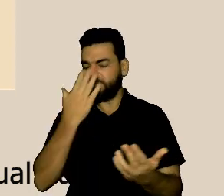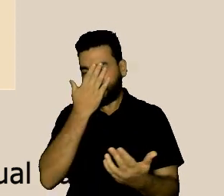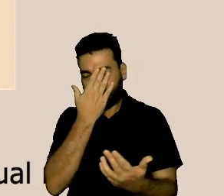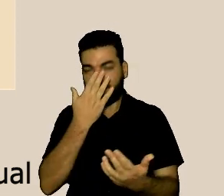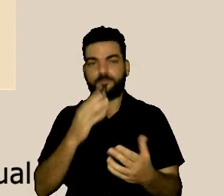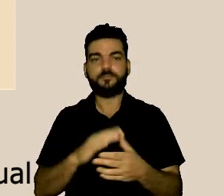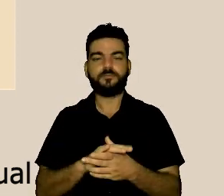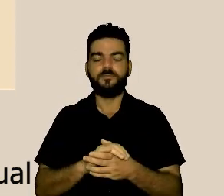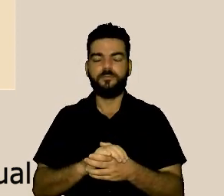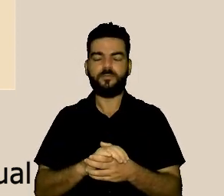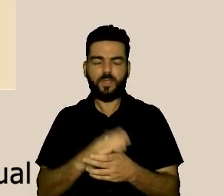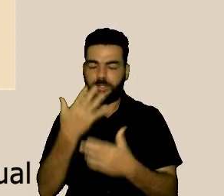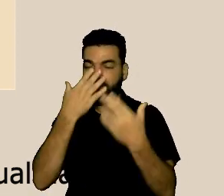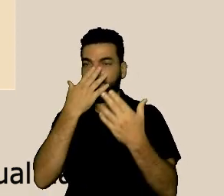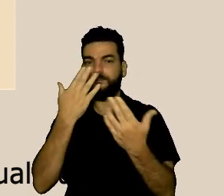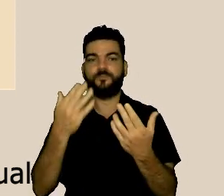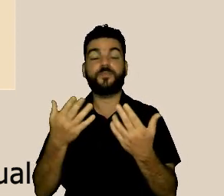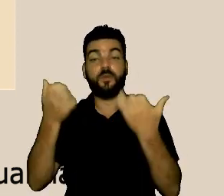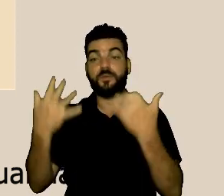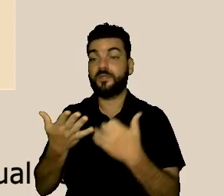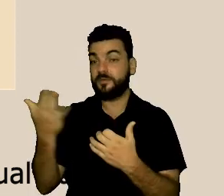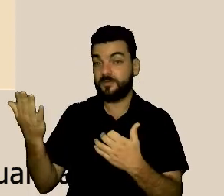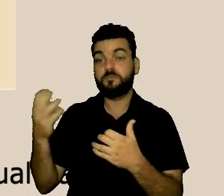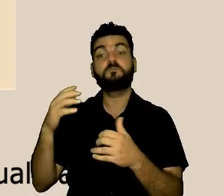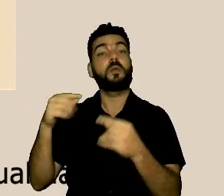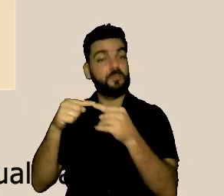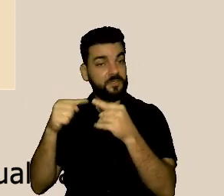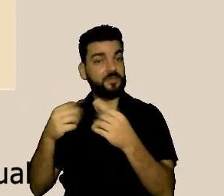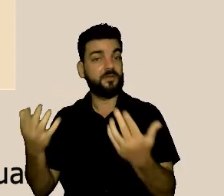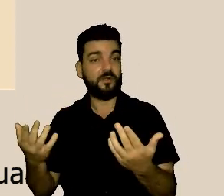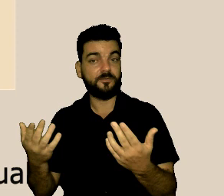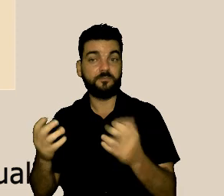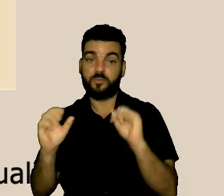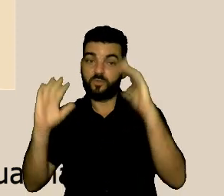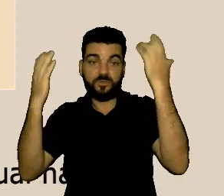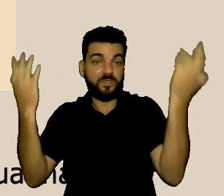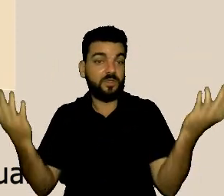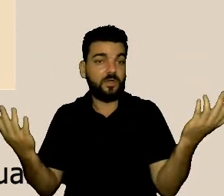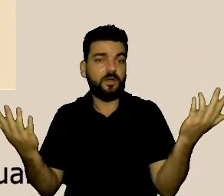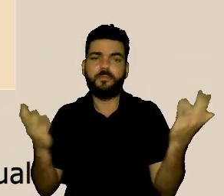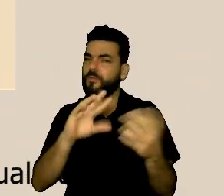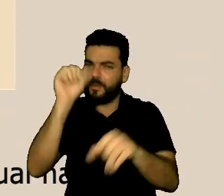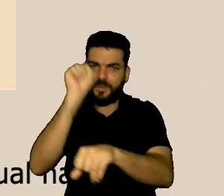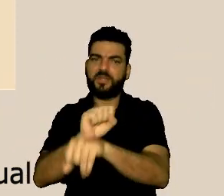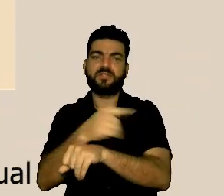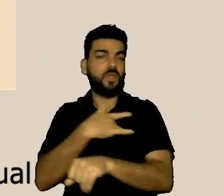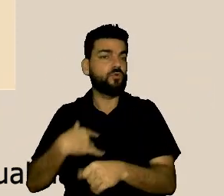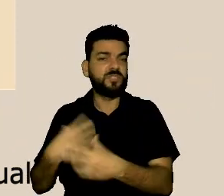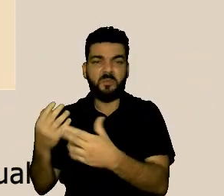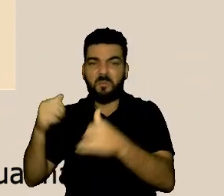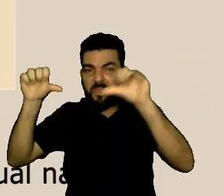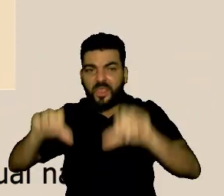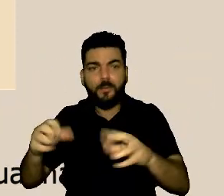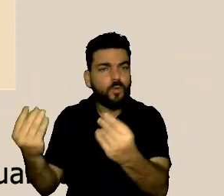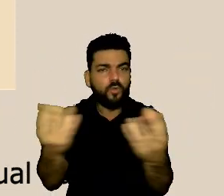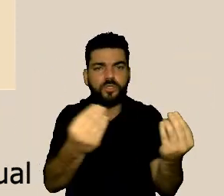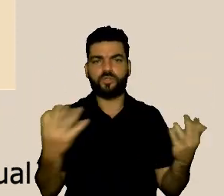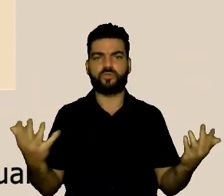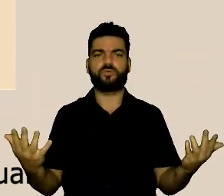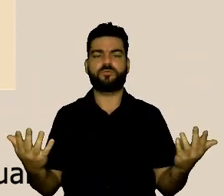Ela falou, gente, mas isso não pode continuar acontecendo. E daí a gente disse, não, não pode, a gente